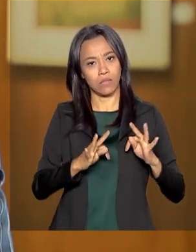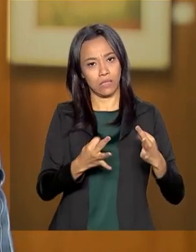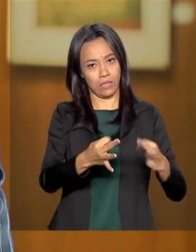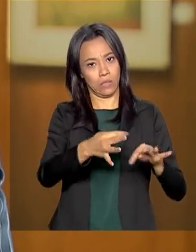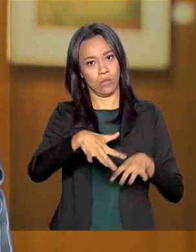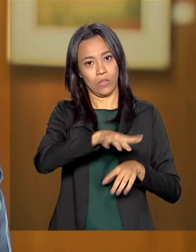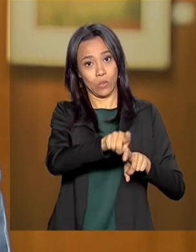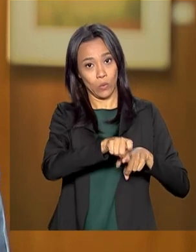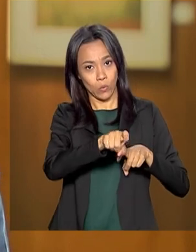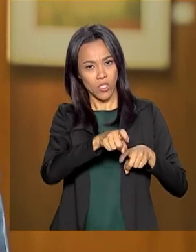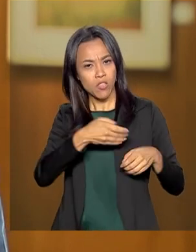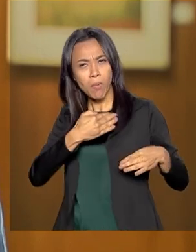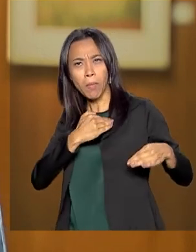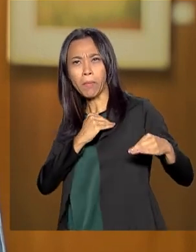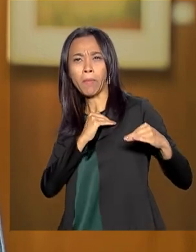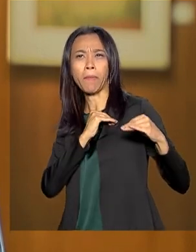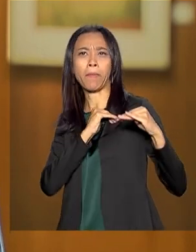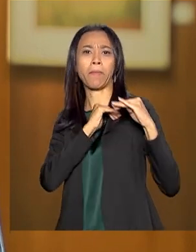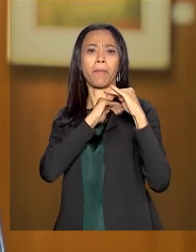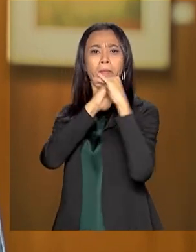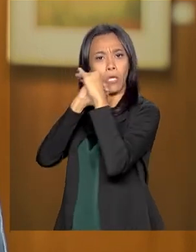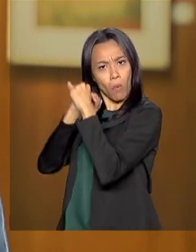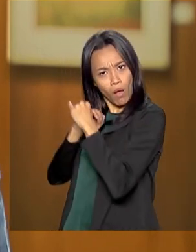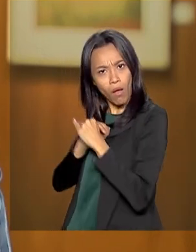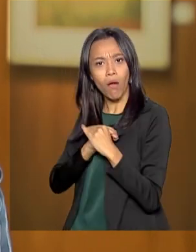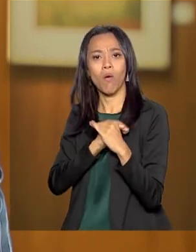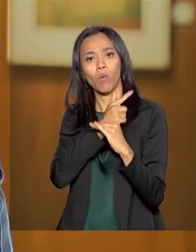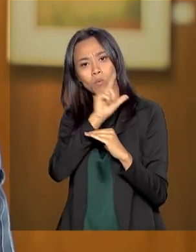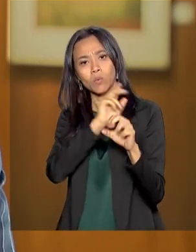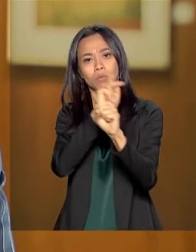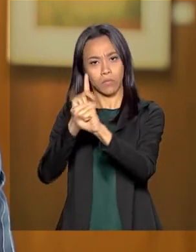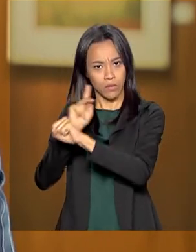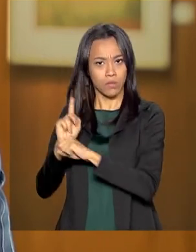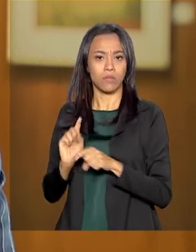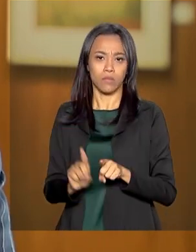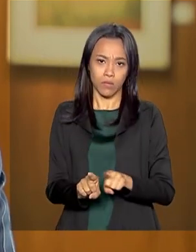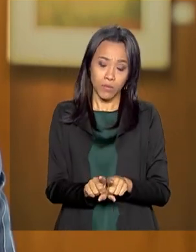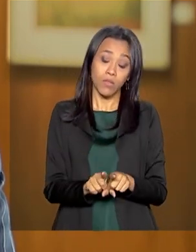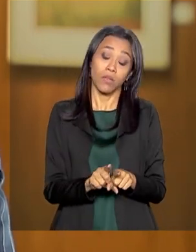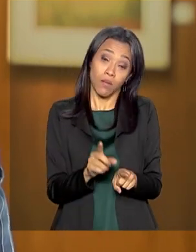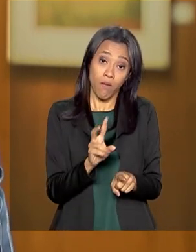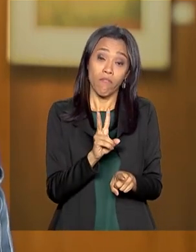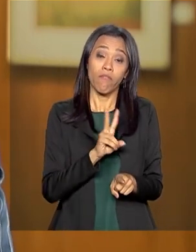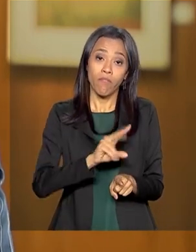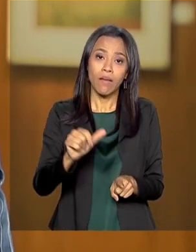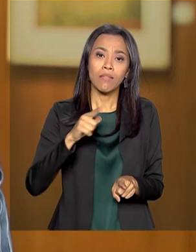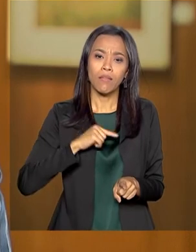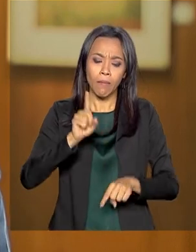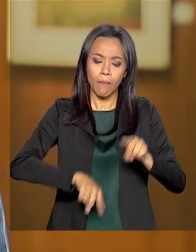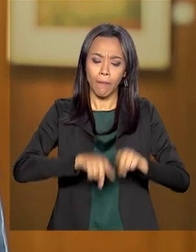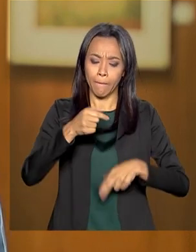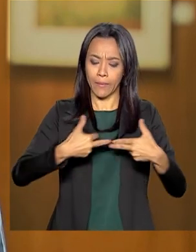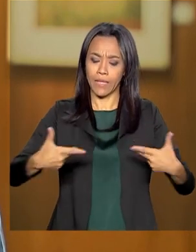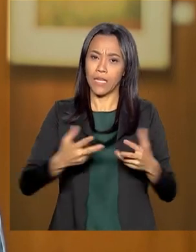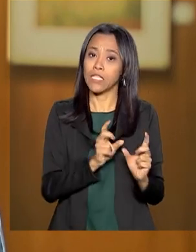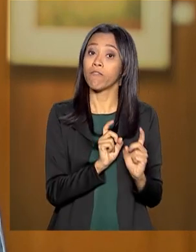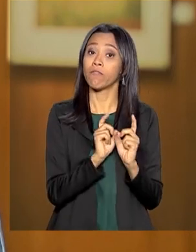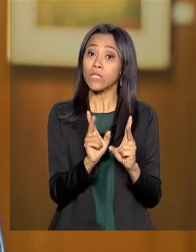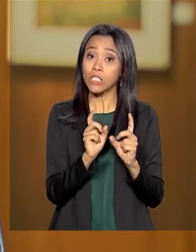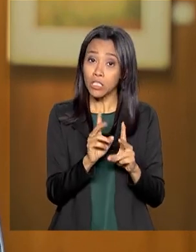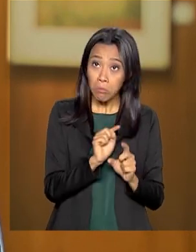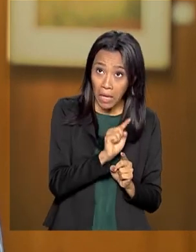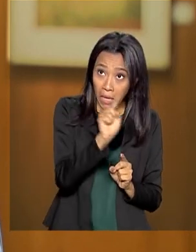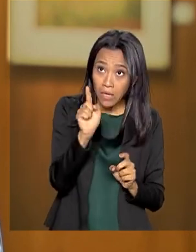seja cada vez mais competitivo. Nós teremos os nossos produtos sendo vendidos para esse mercado